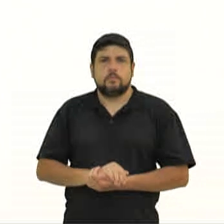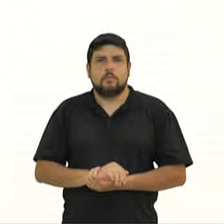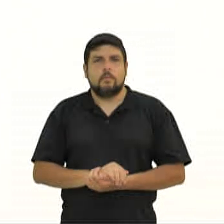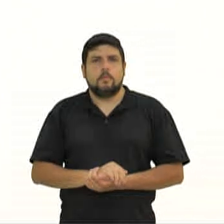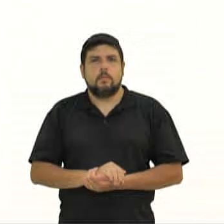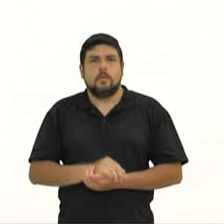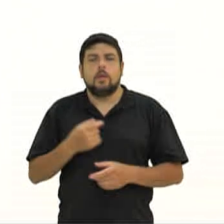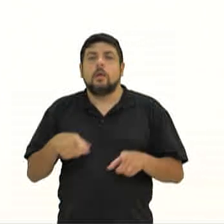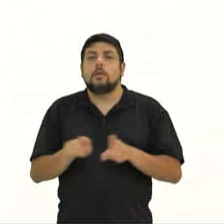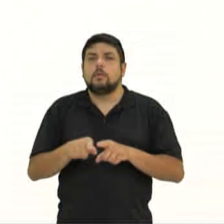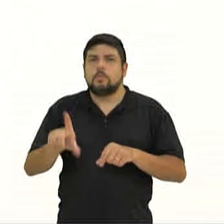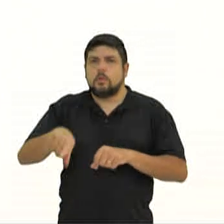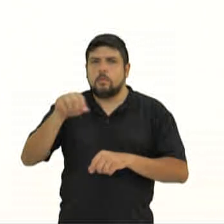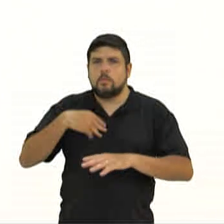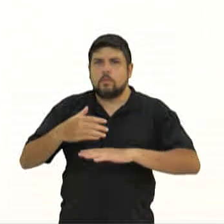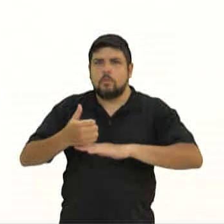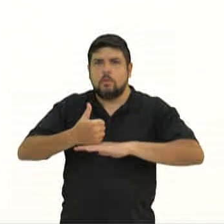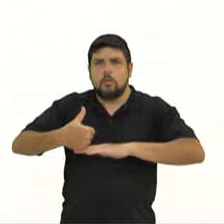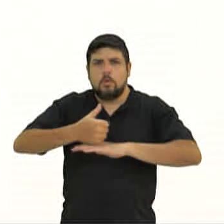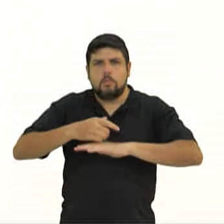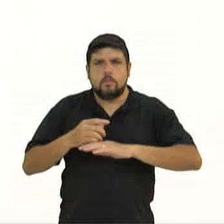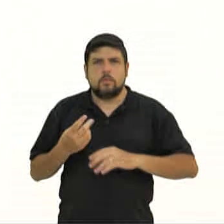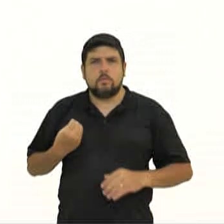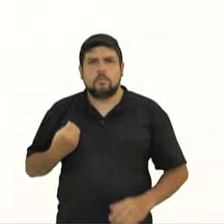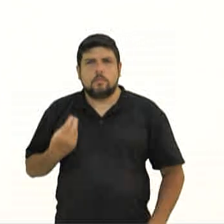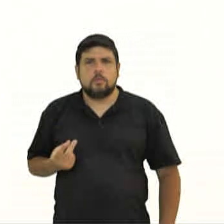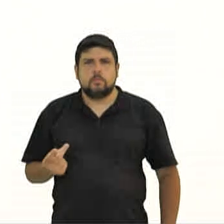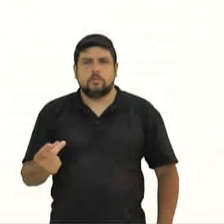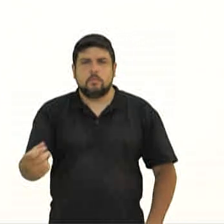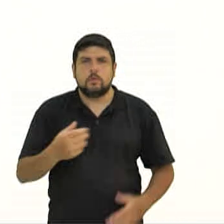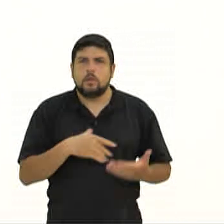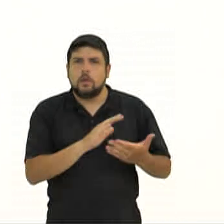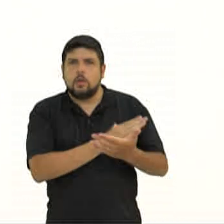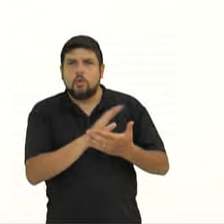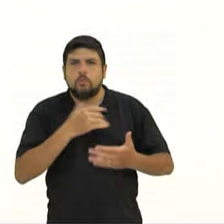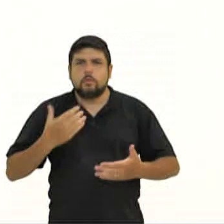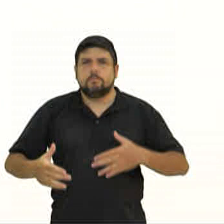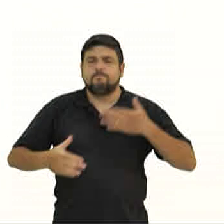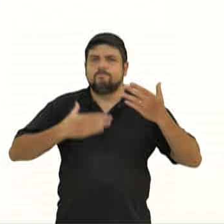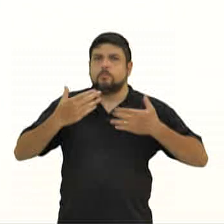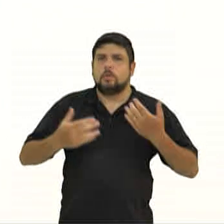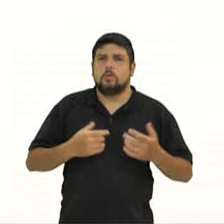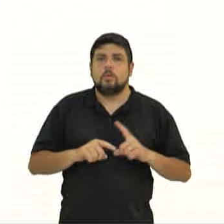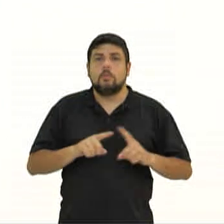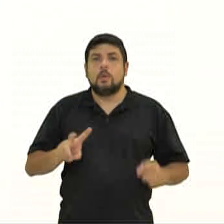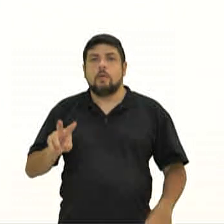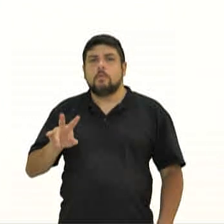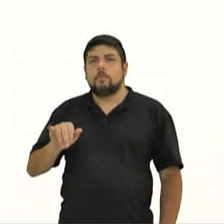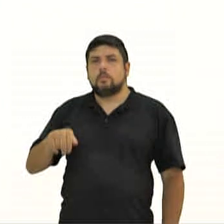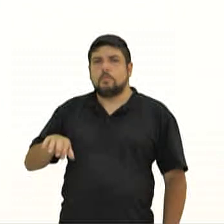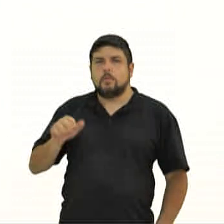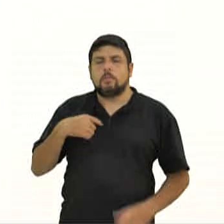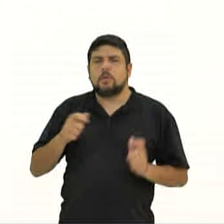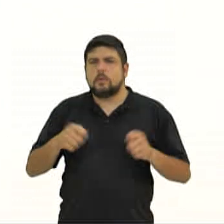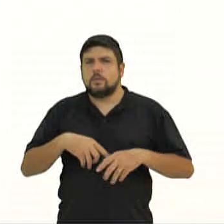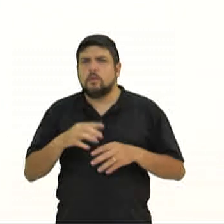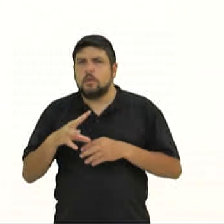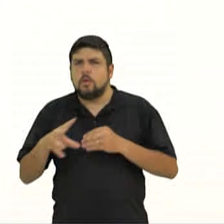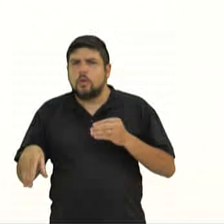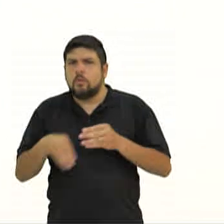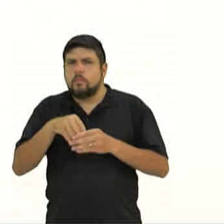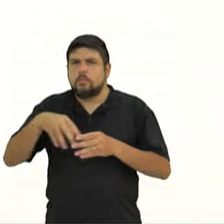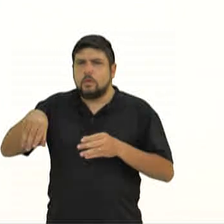Selecionar uma profissão para o resto da vida parece uma ideia assustadora para alguns estudantes, mas Viviane e Anaia sugerem alguns recursos que podem